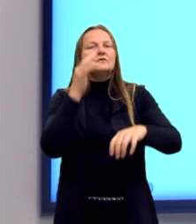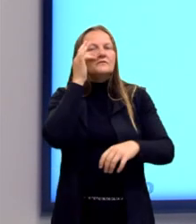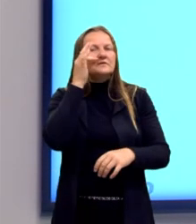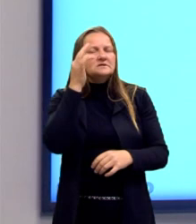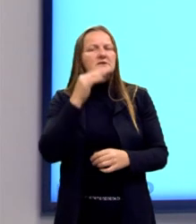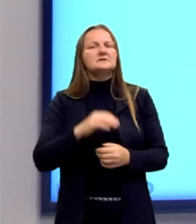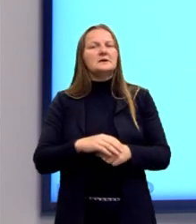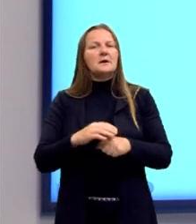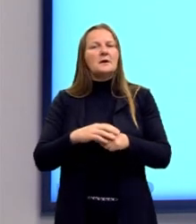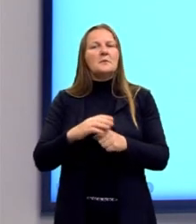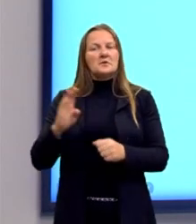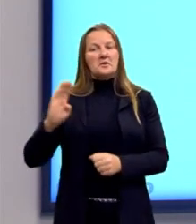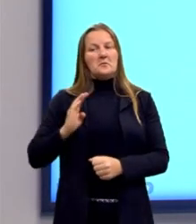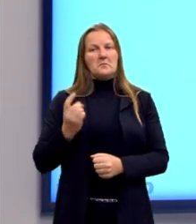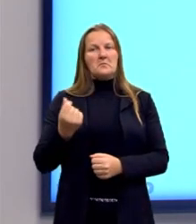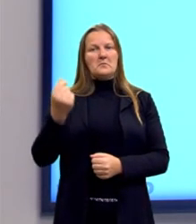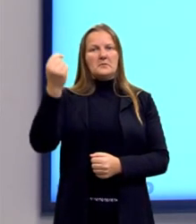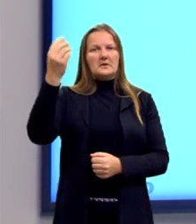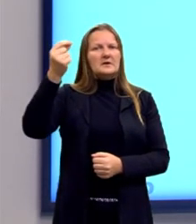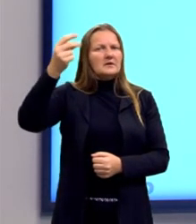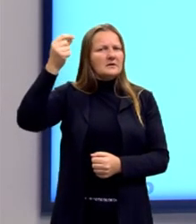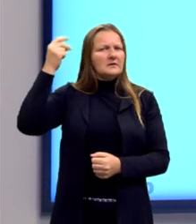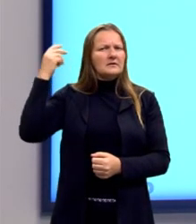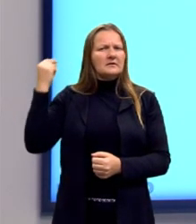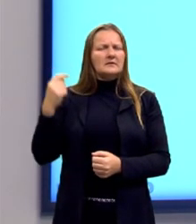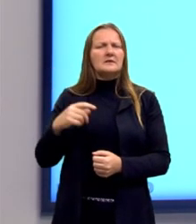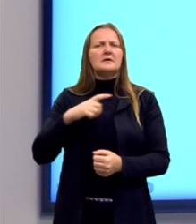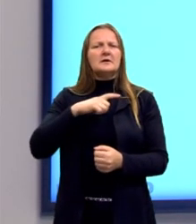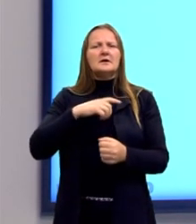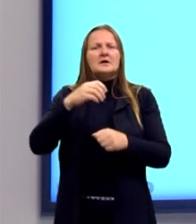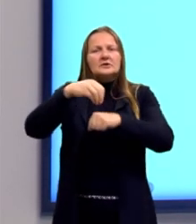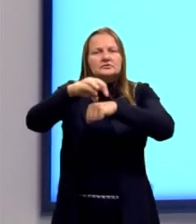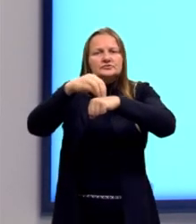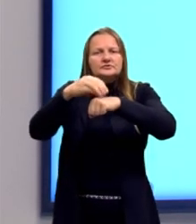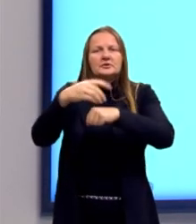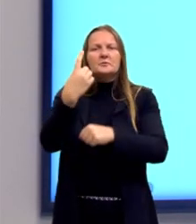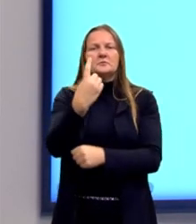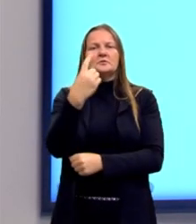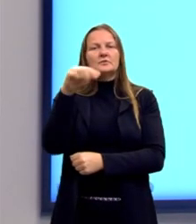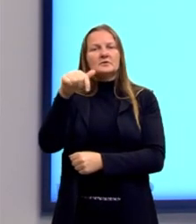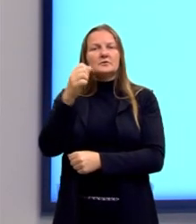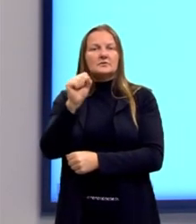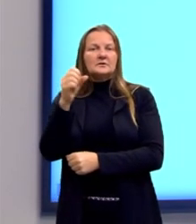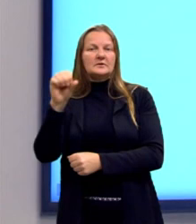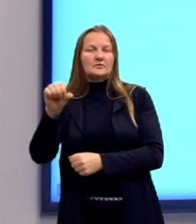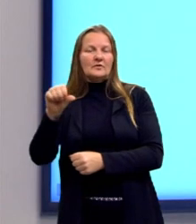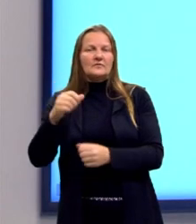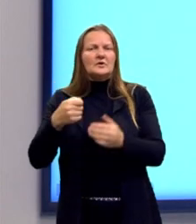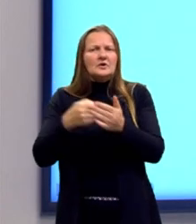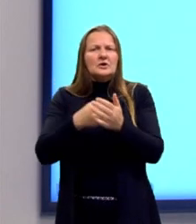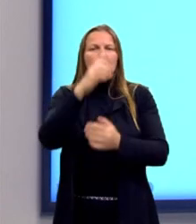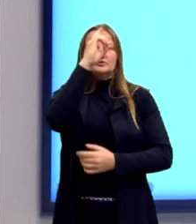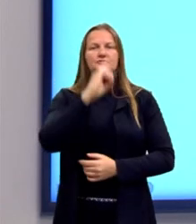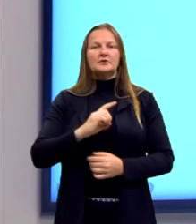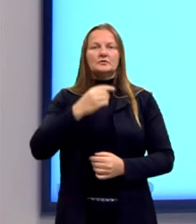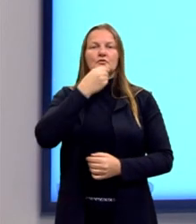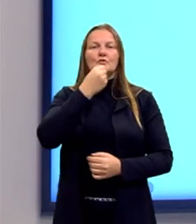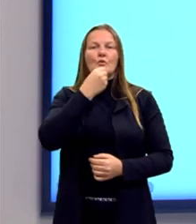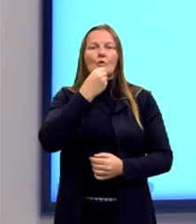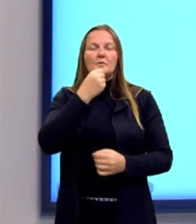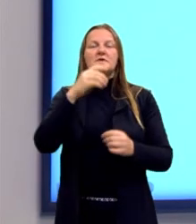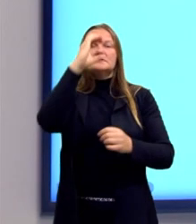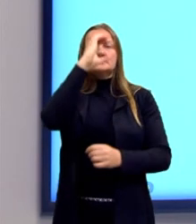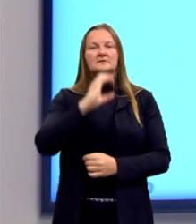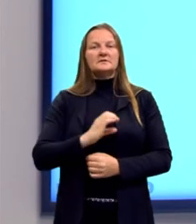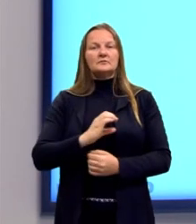revolução burguesa na época. Então, ela reivindica que 1789, direito dos homens e do cidadão.